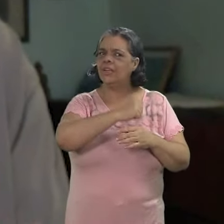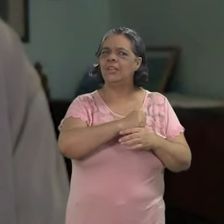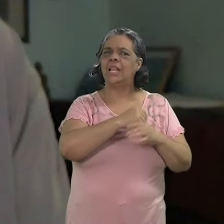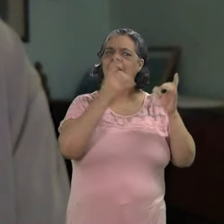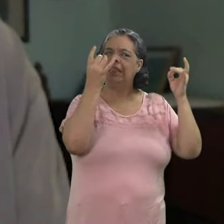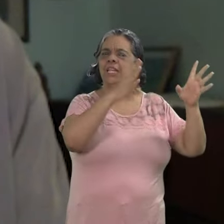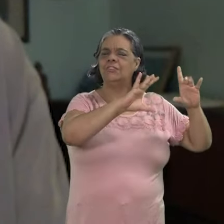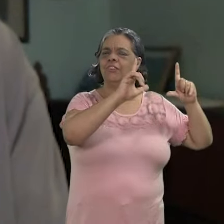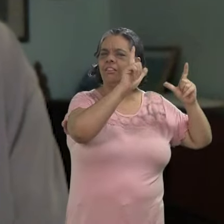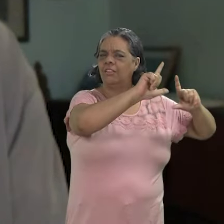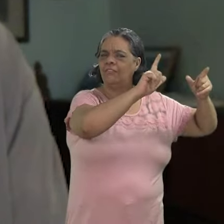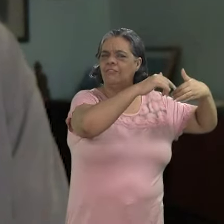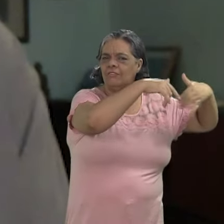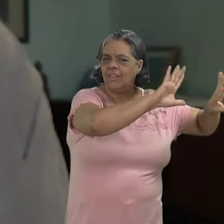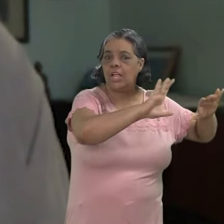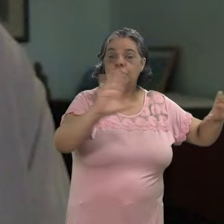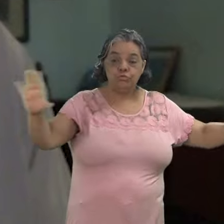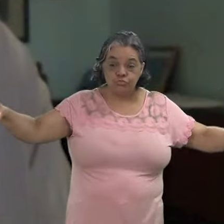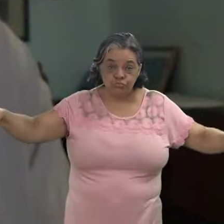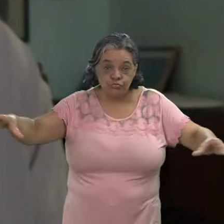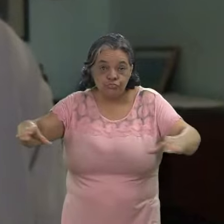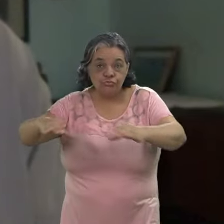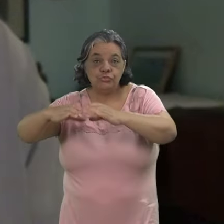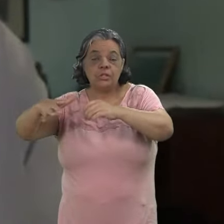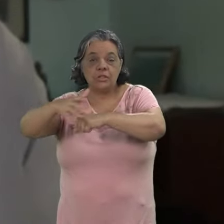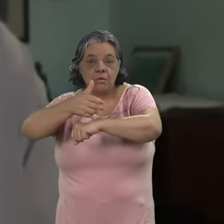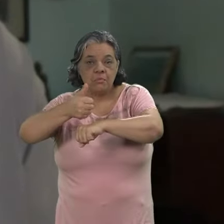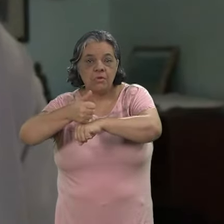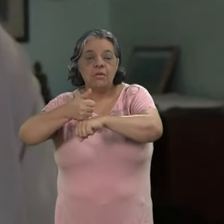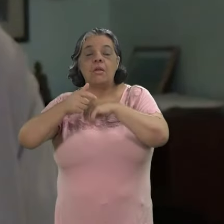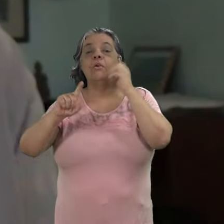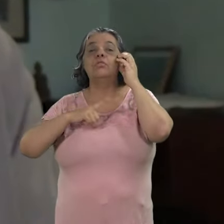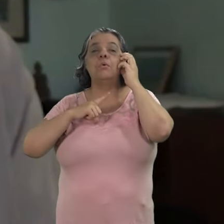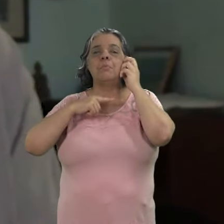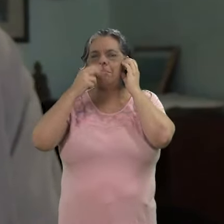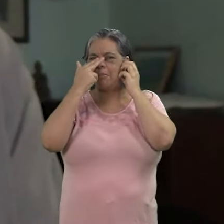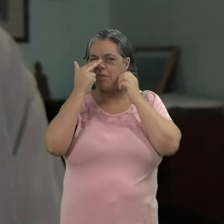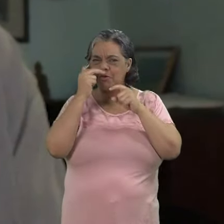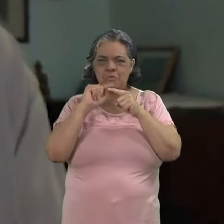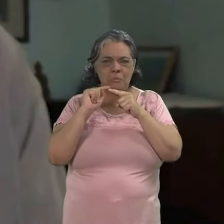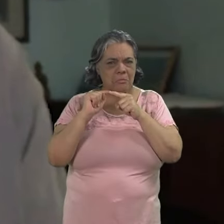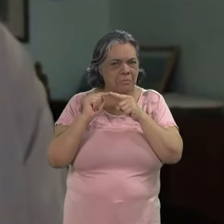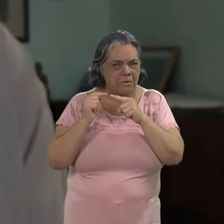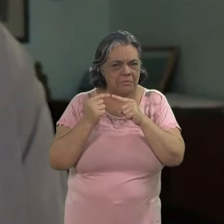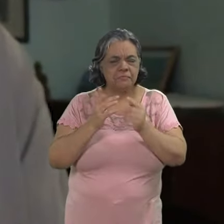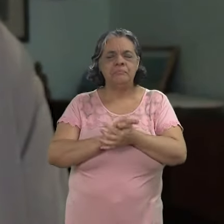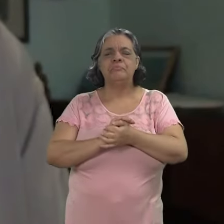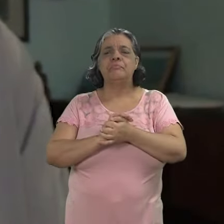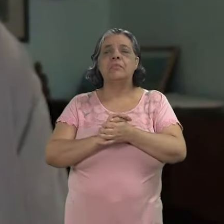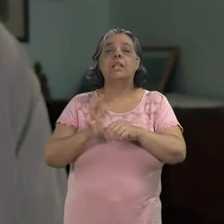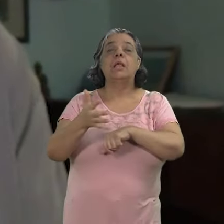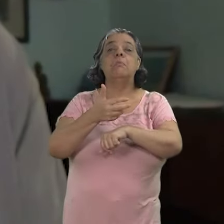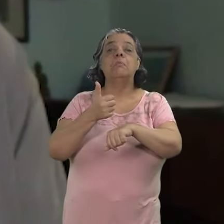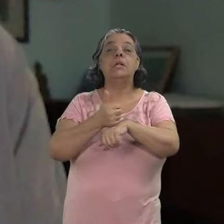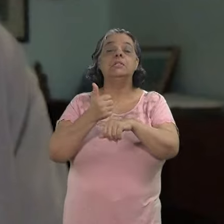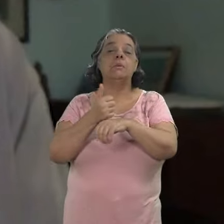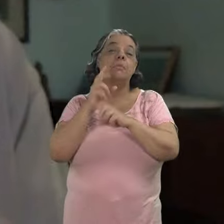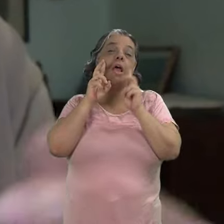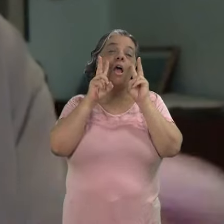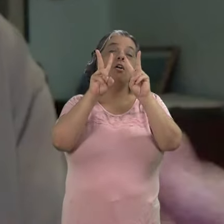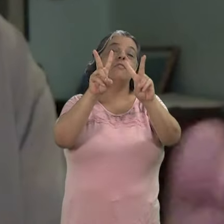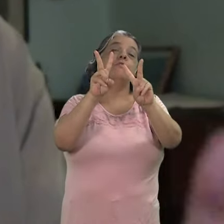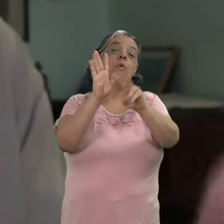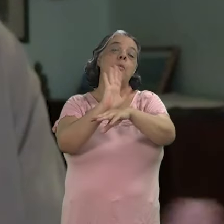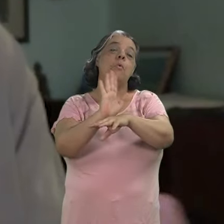deixarem a televisão, se juntarem, as pessoas de um mesmo bairro se juntam na praça para